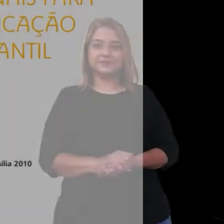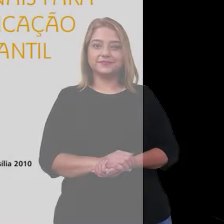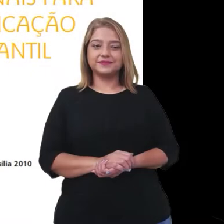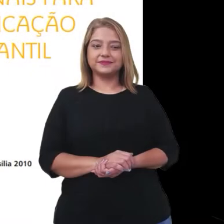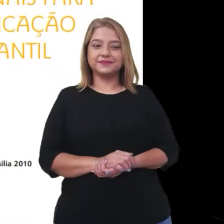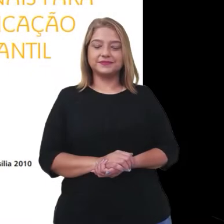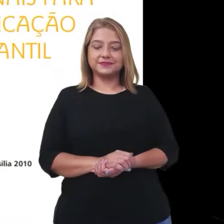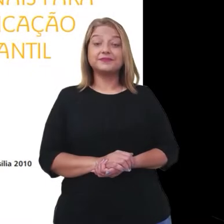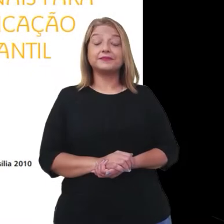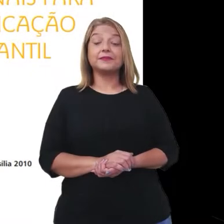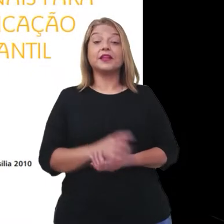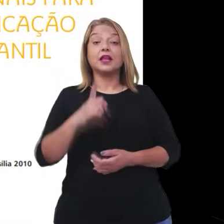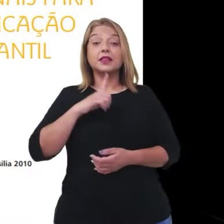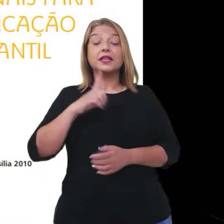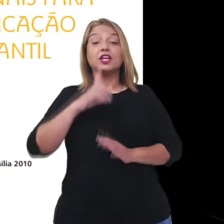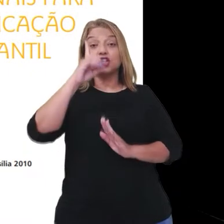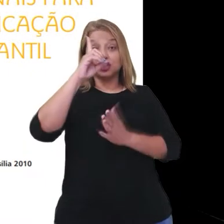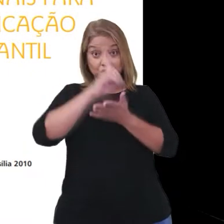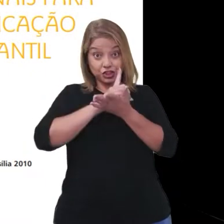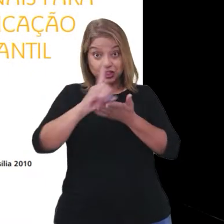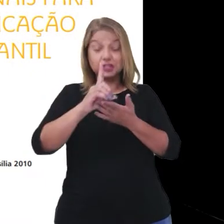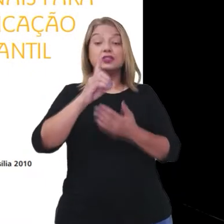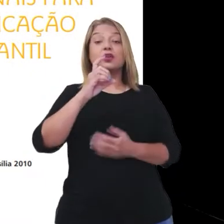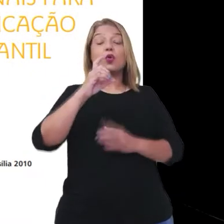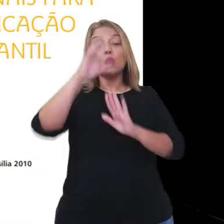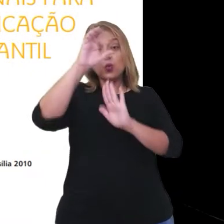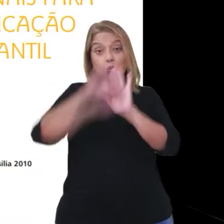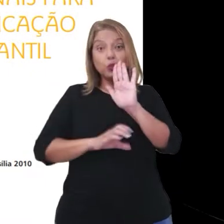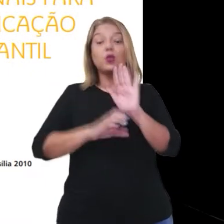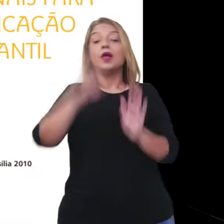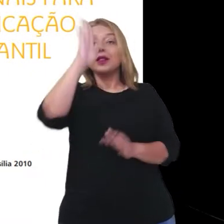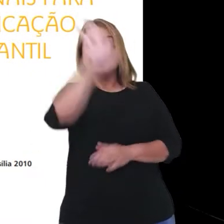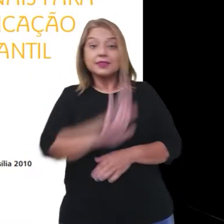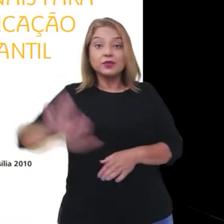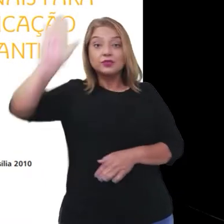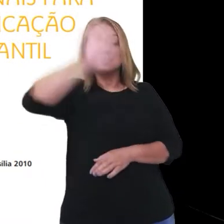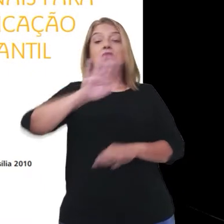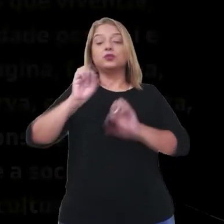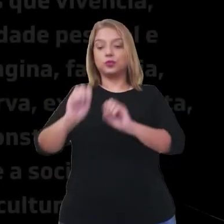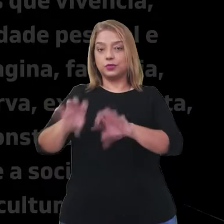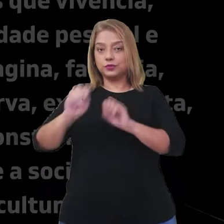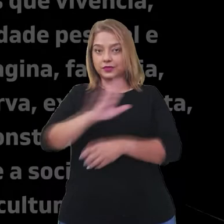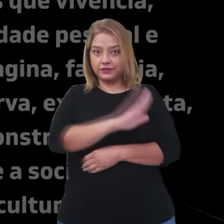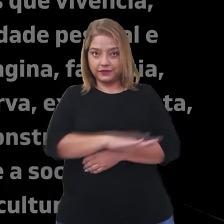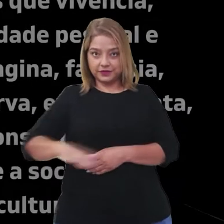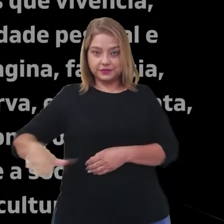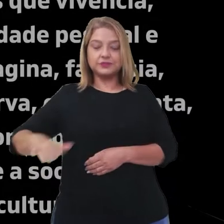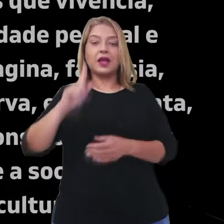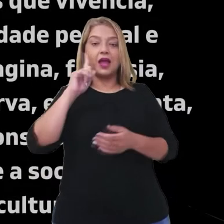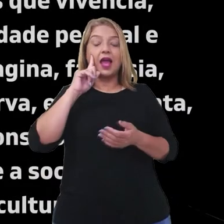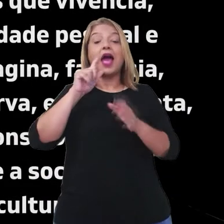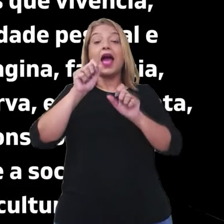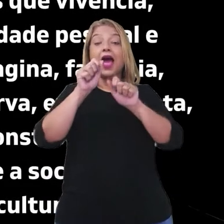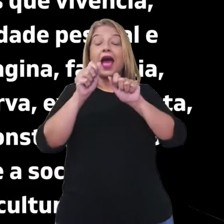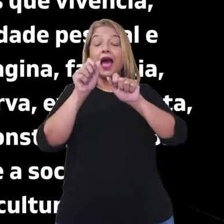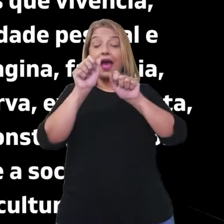Diretrizes Curriculares Nacionais para Educação Infantil Artigo 4º As propostas